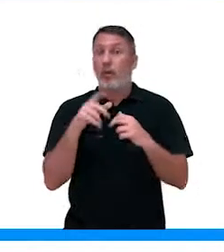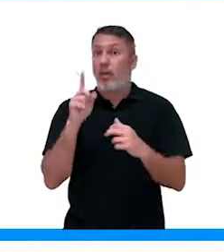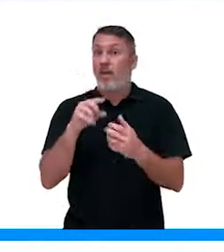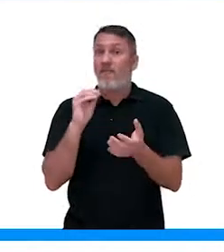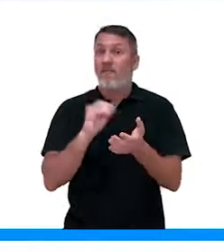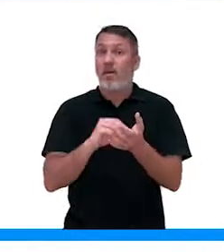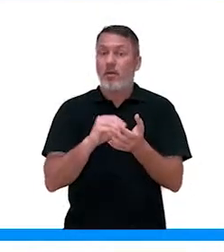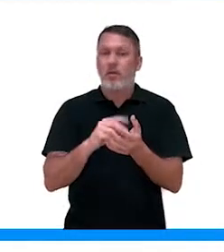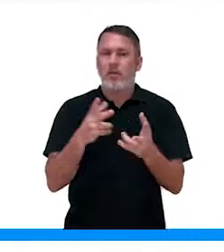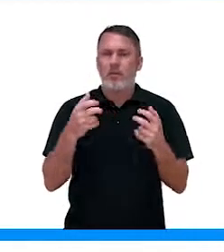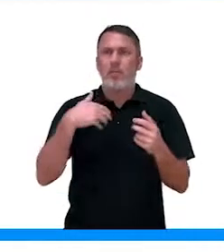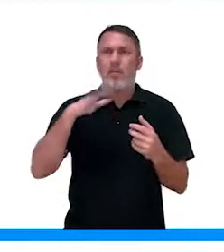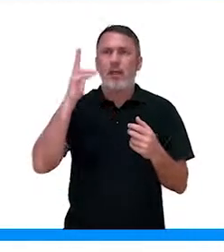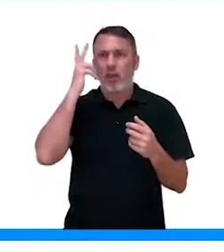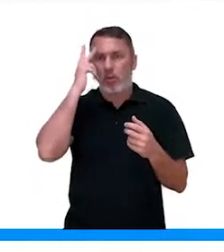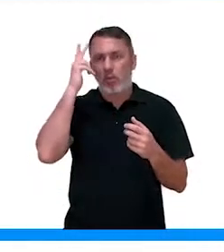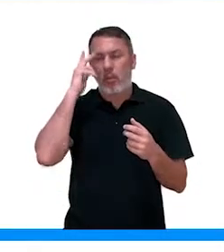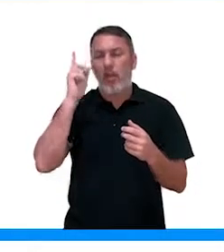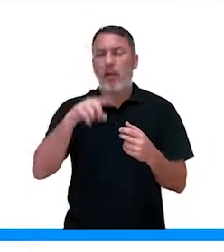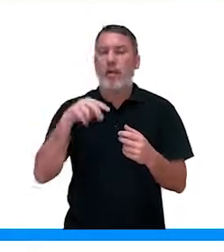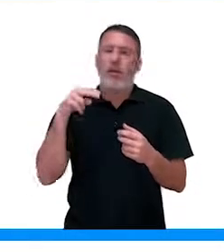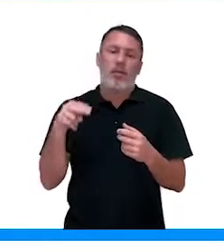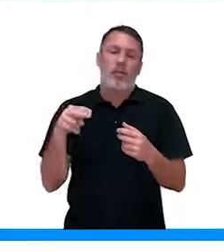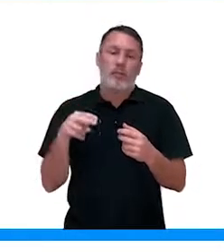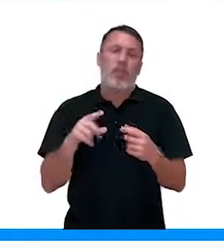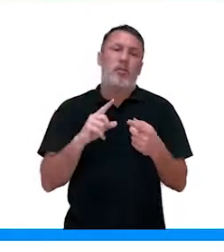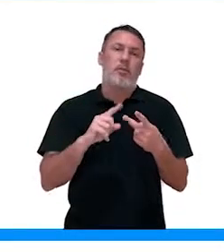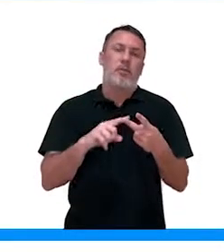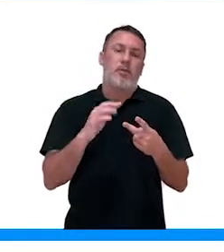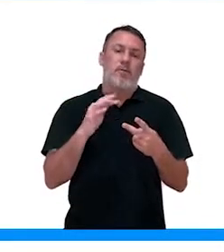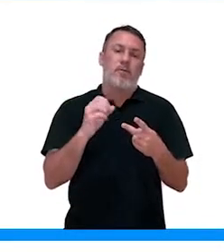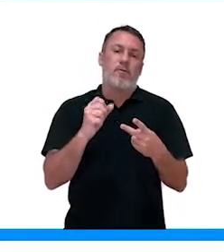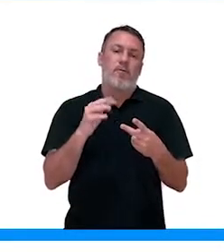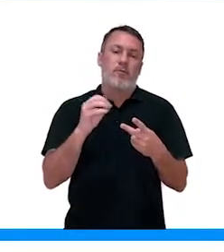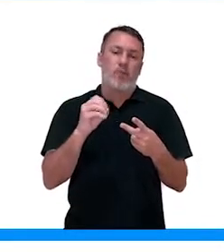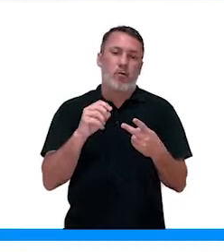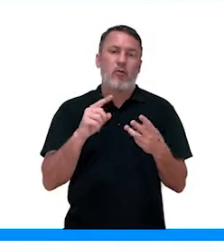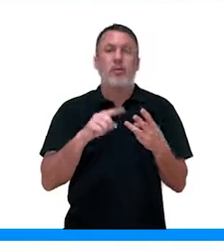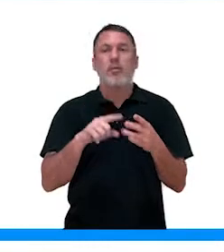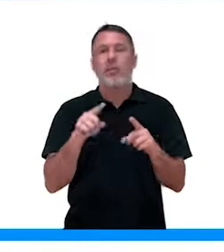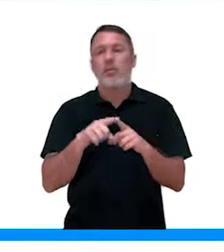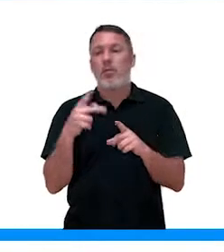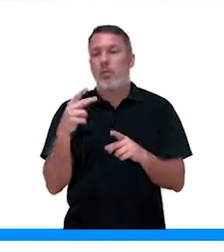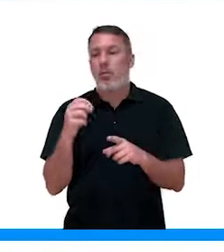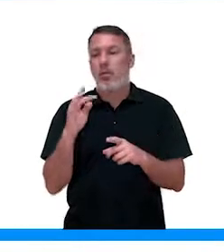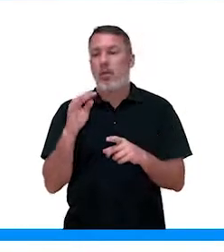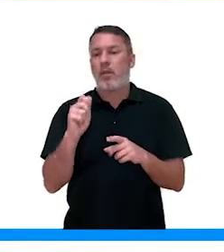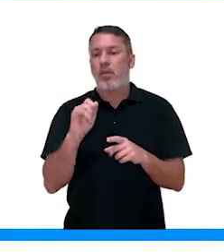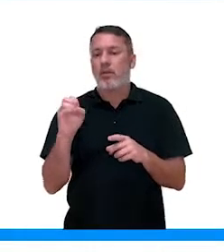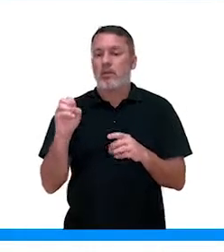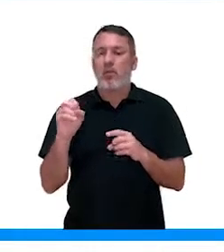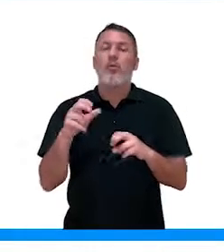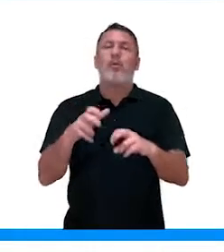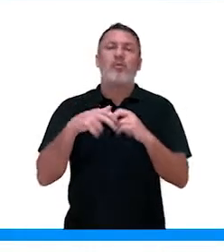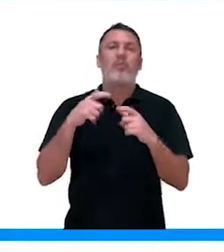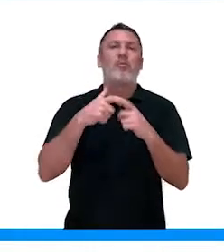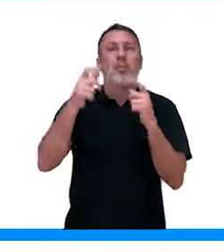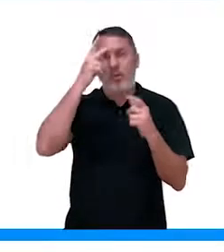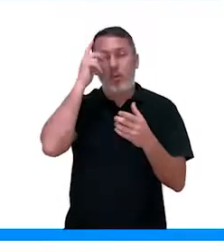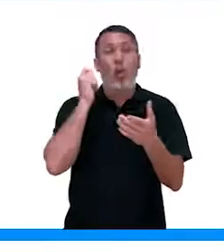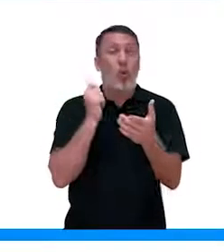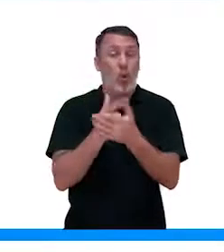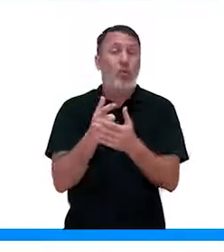Então, a falta mais comum que a gente tem é do nitrogênio, é do fósforo e é do potássio. Tanto que muitas pessoas